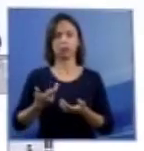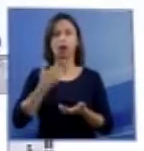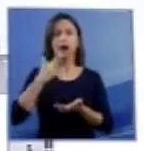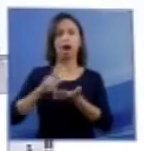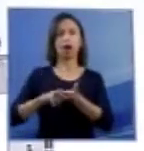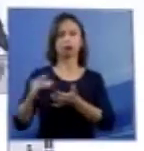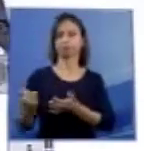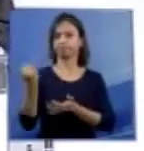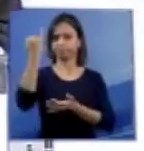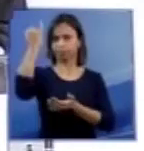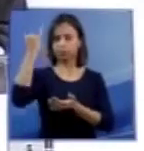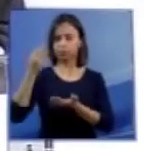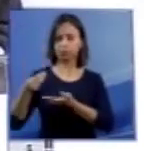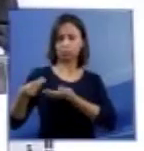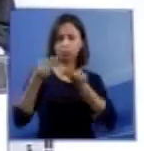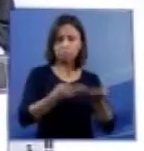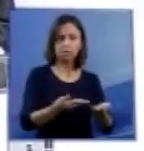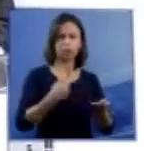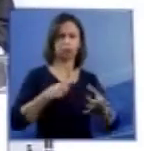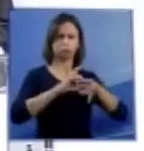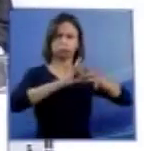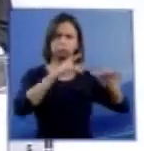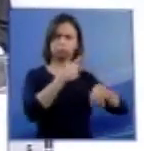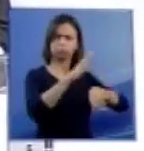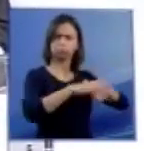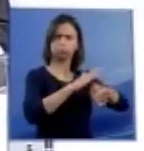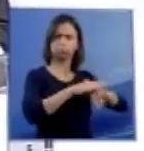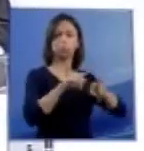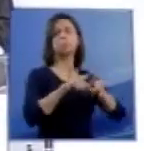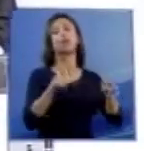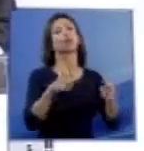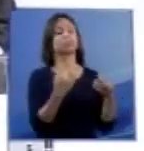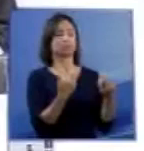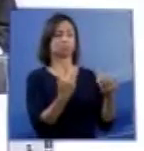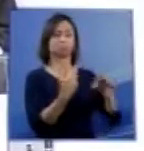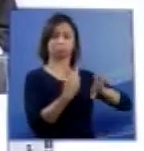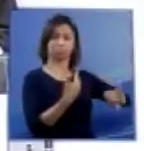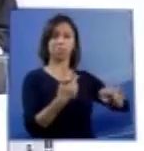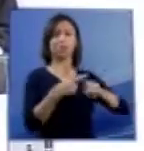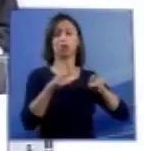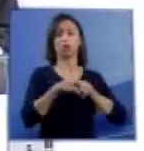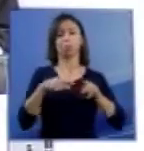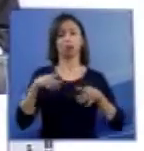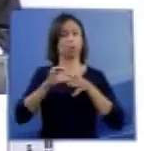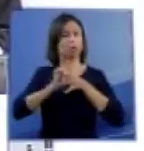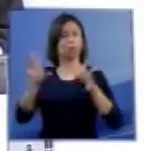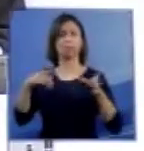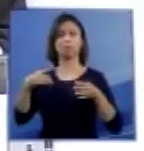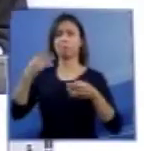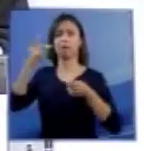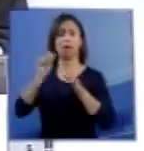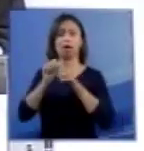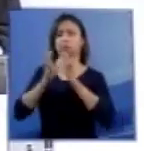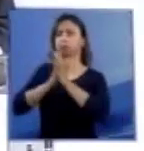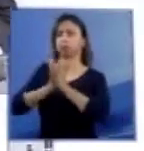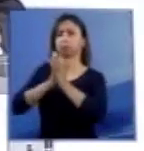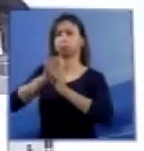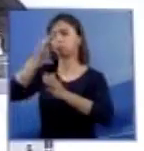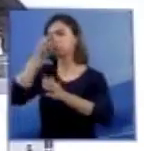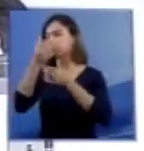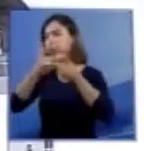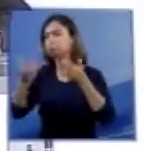Assim como a garantia da liberdade de culto. Se fosse diferente a promoção da justiça social,